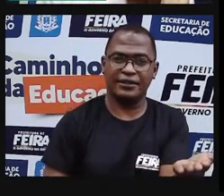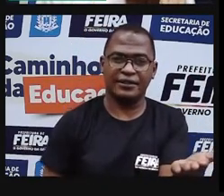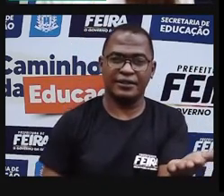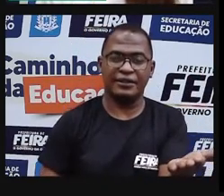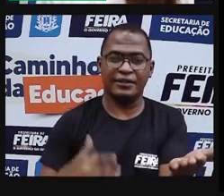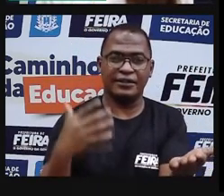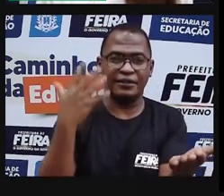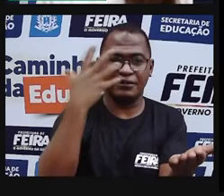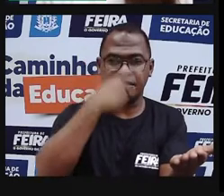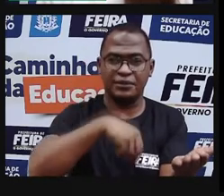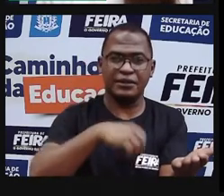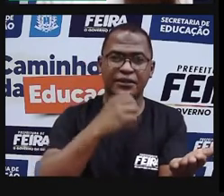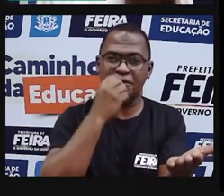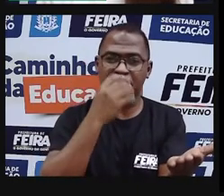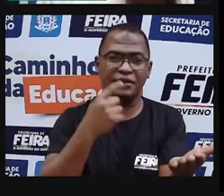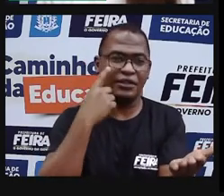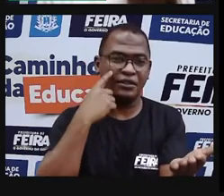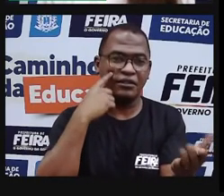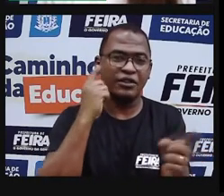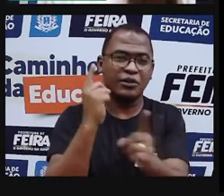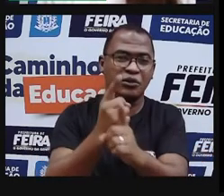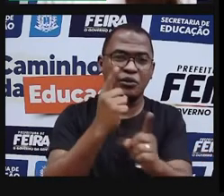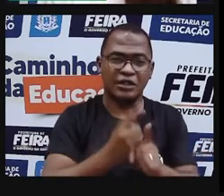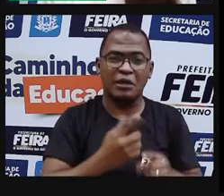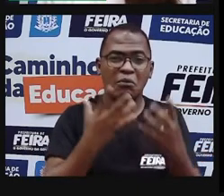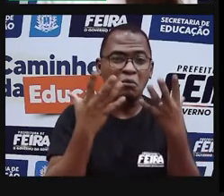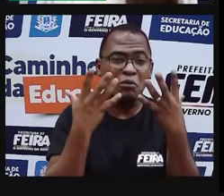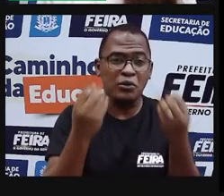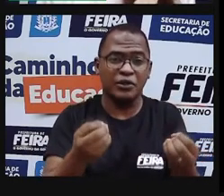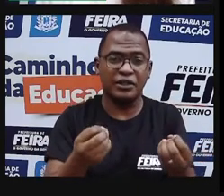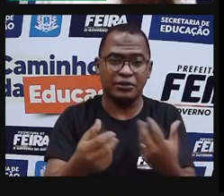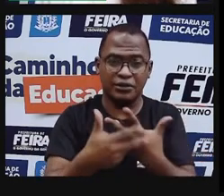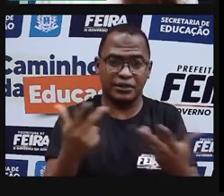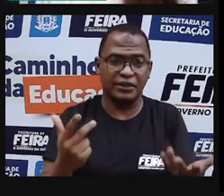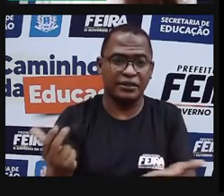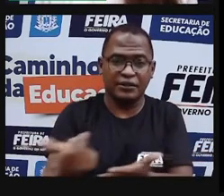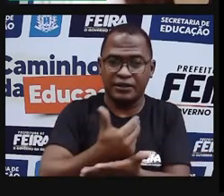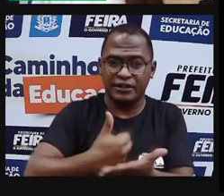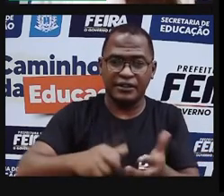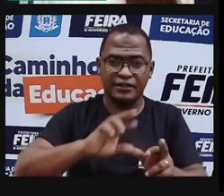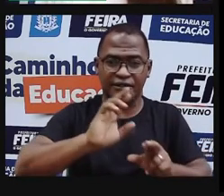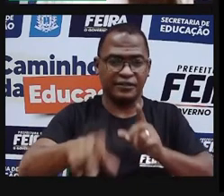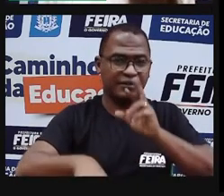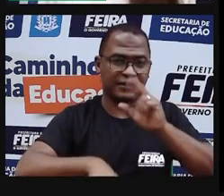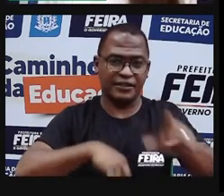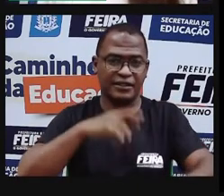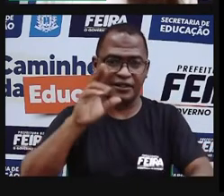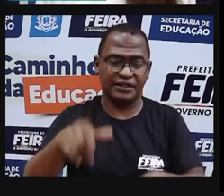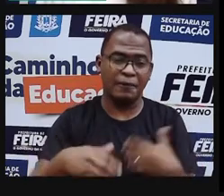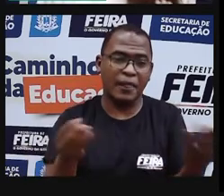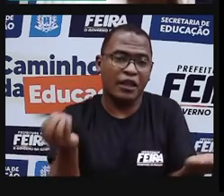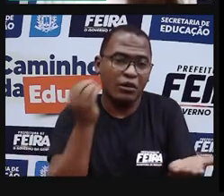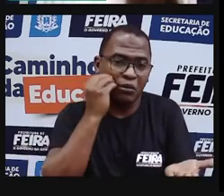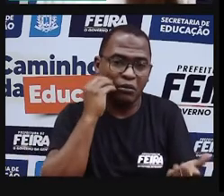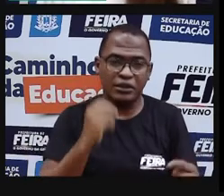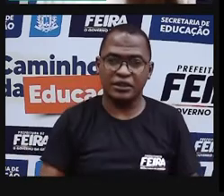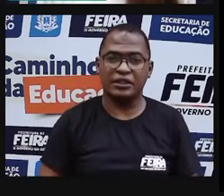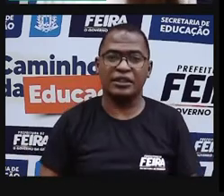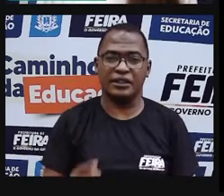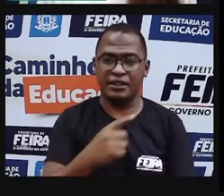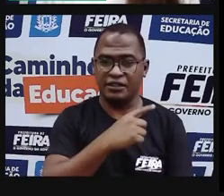detalhista, olha quantos detalhes a gente pode ver em cada desenho desse, em cada arte dessa. Vocês